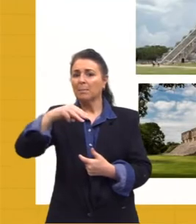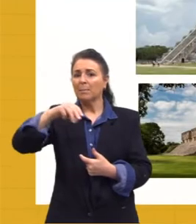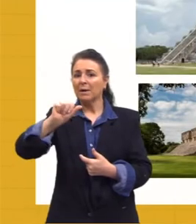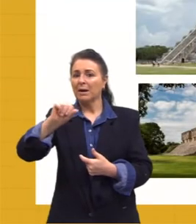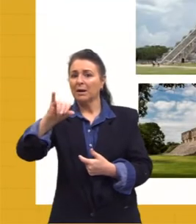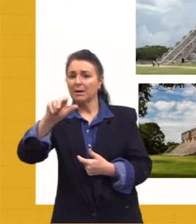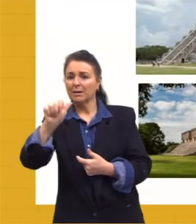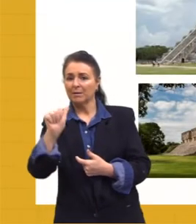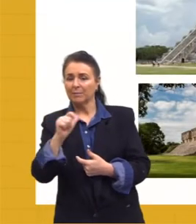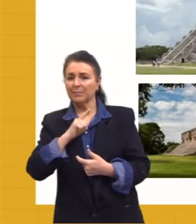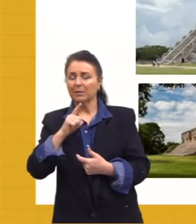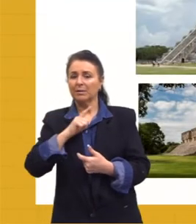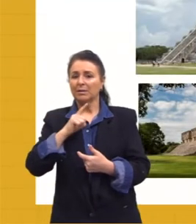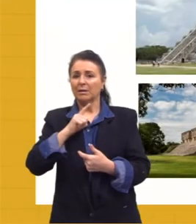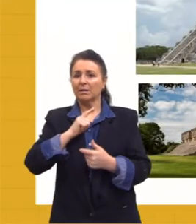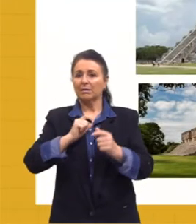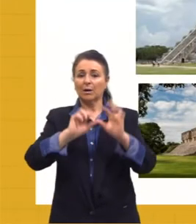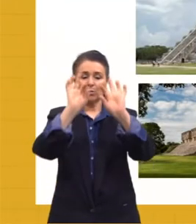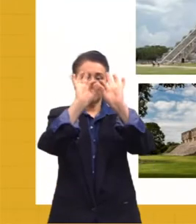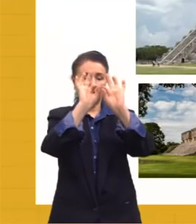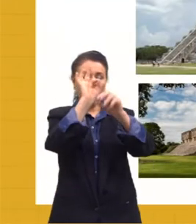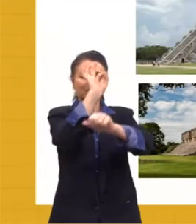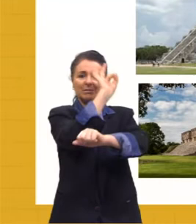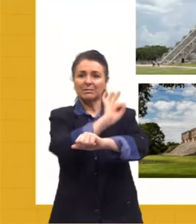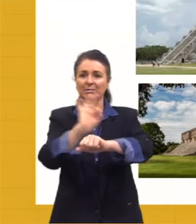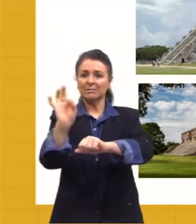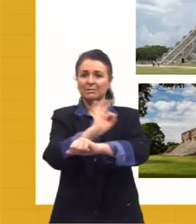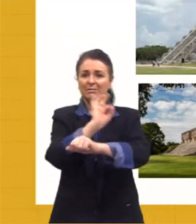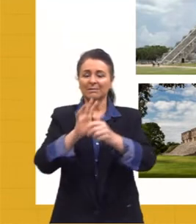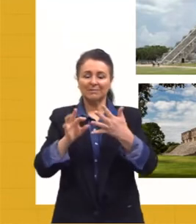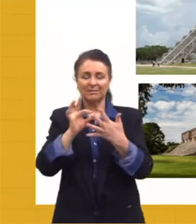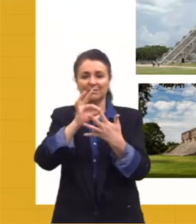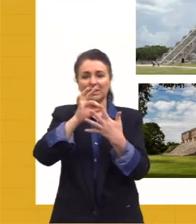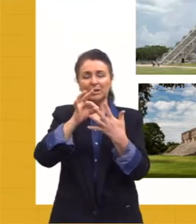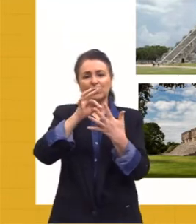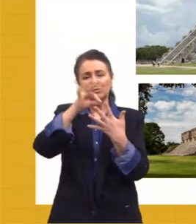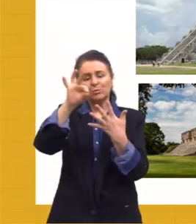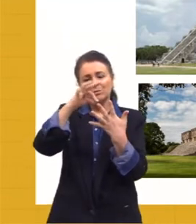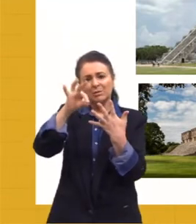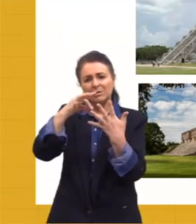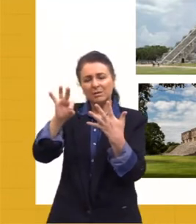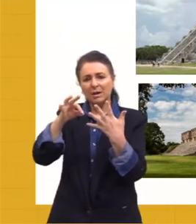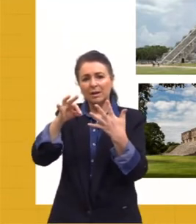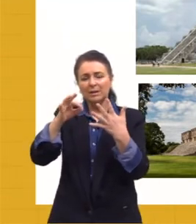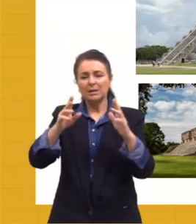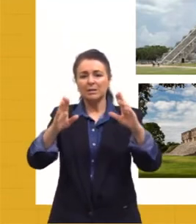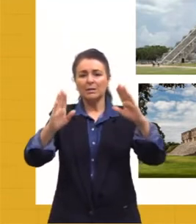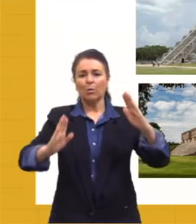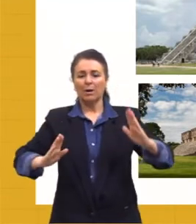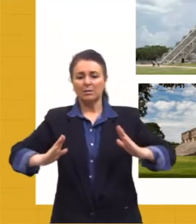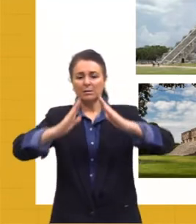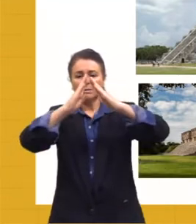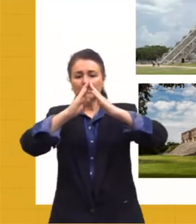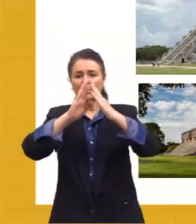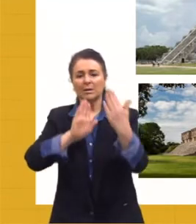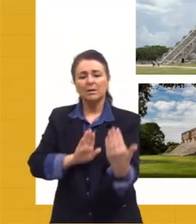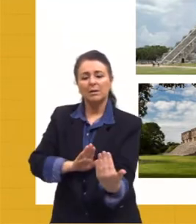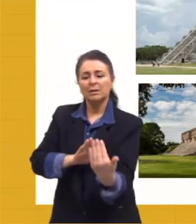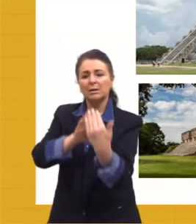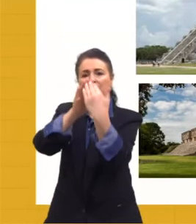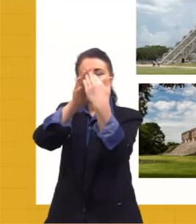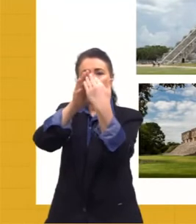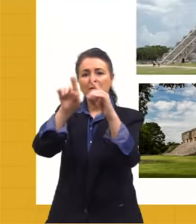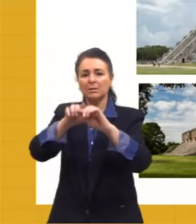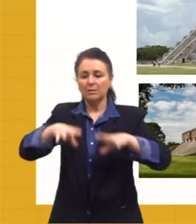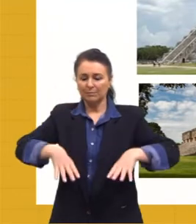tem uma arquitetura que se destaca basicamente em pirâmides e palácios. Ambas têm